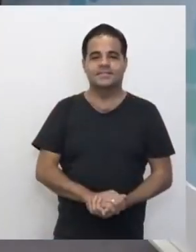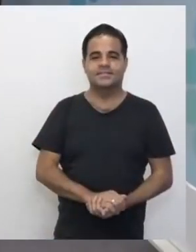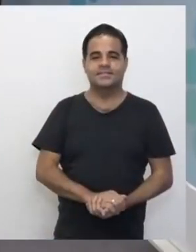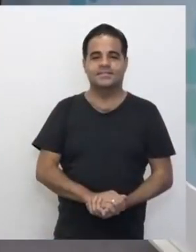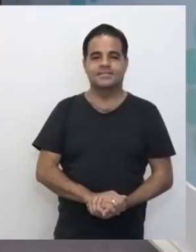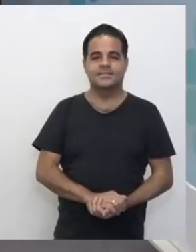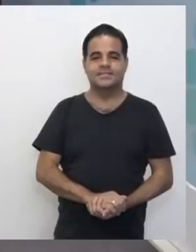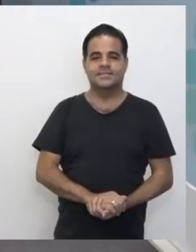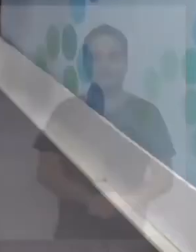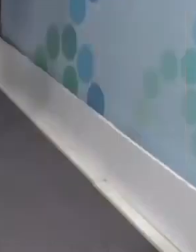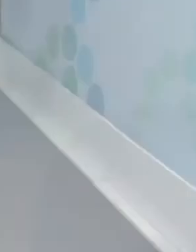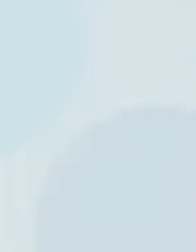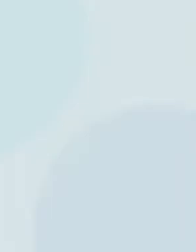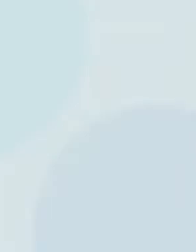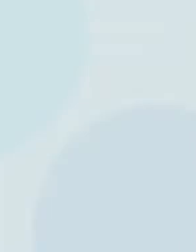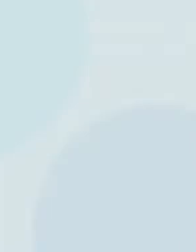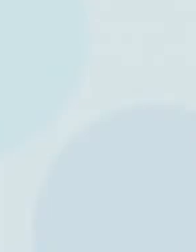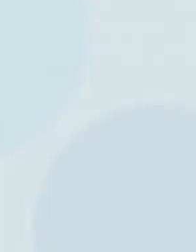Bye.